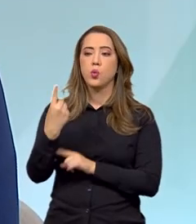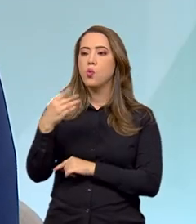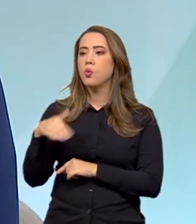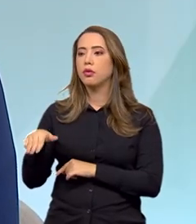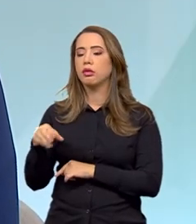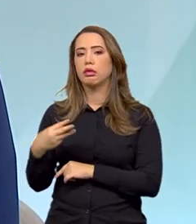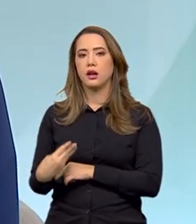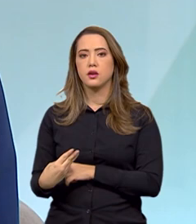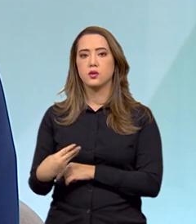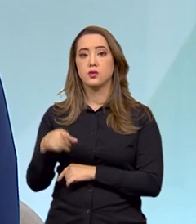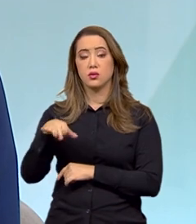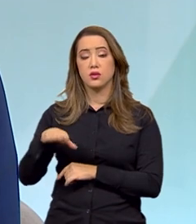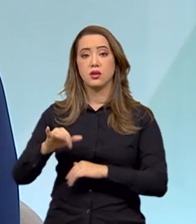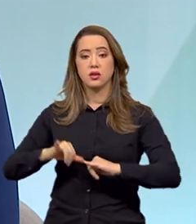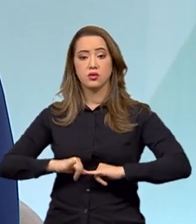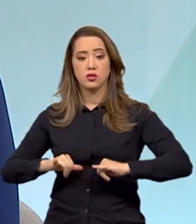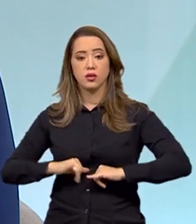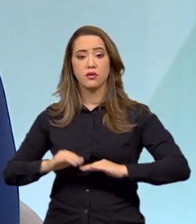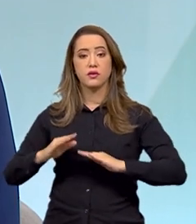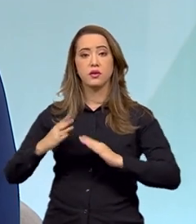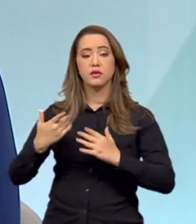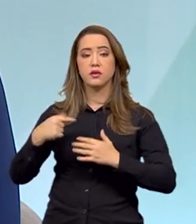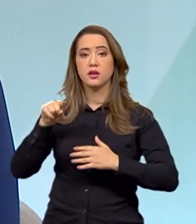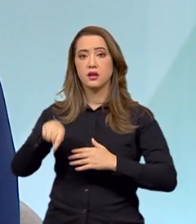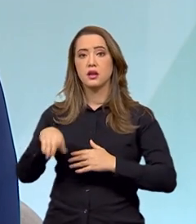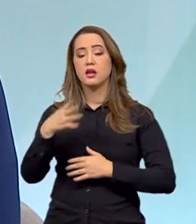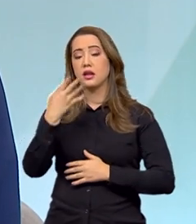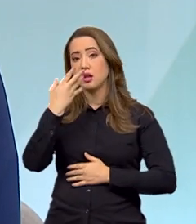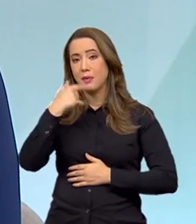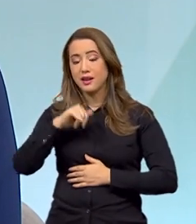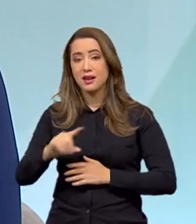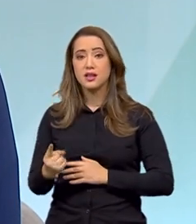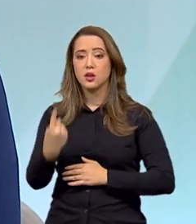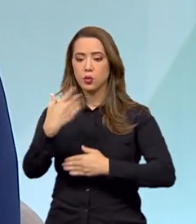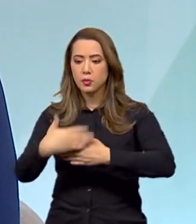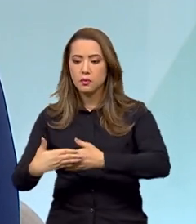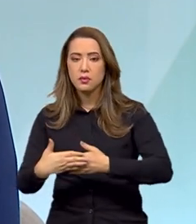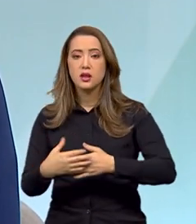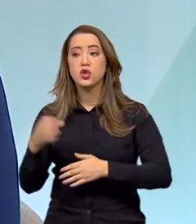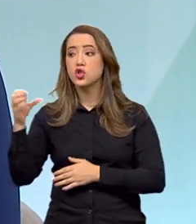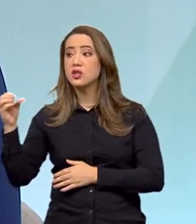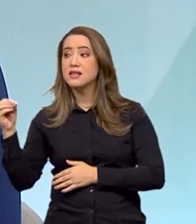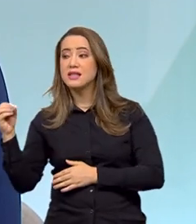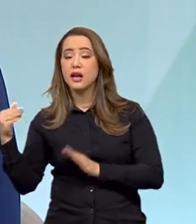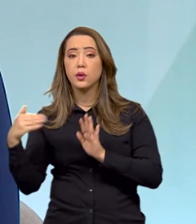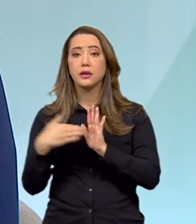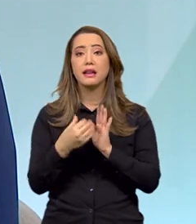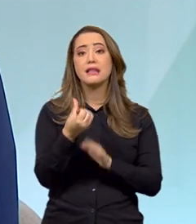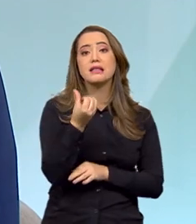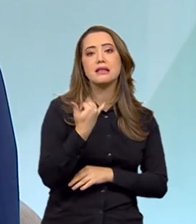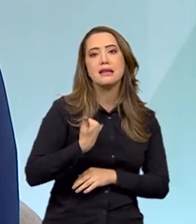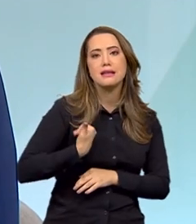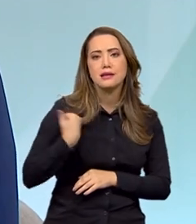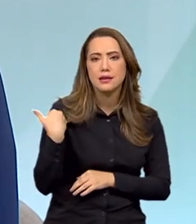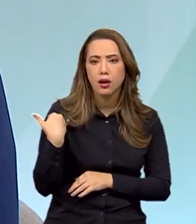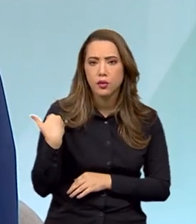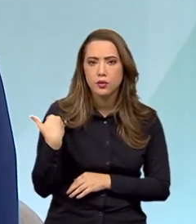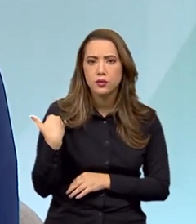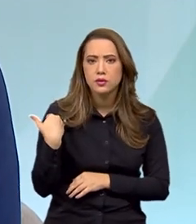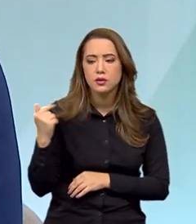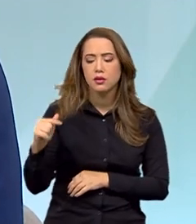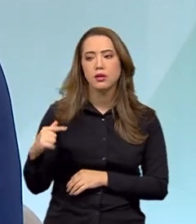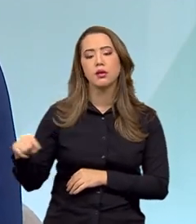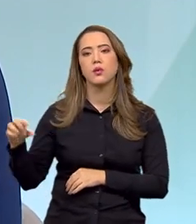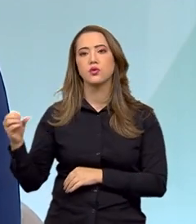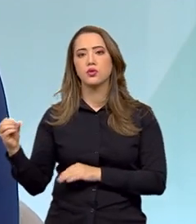denúncias em que a vítima é uma criança da primeira infância, de 0 a 6 anos. Então, as sequelas, nesse